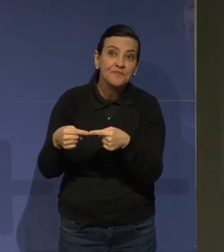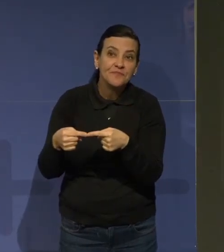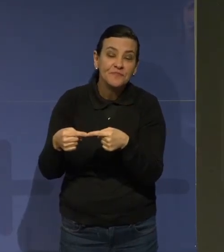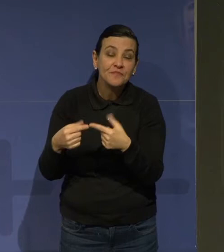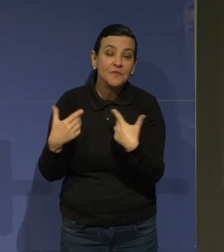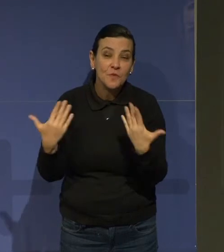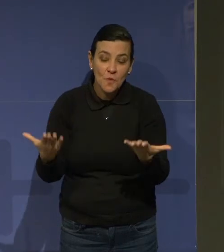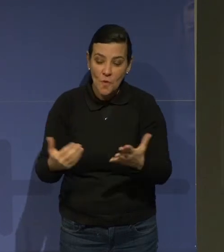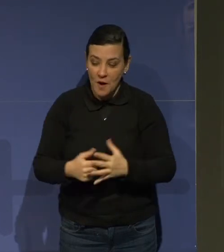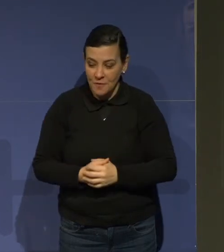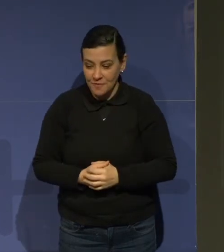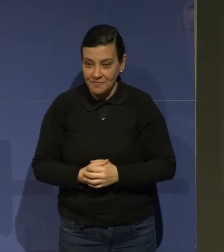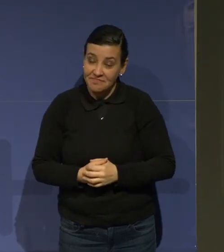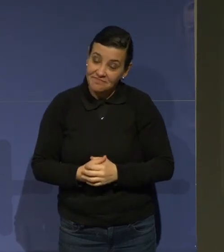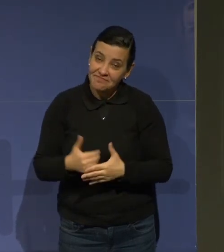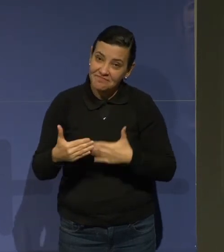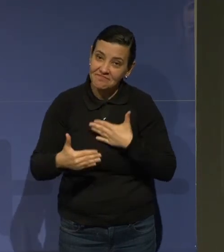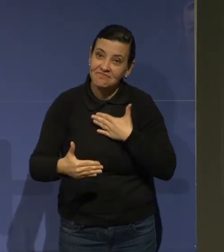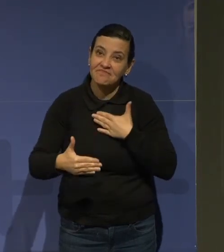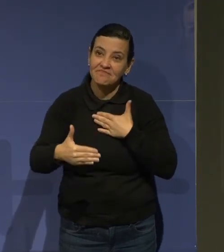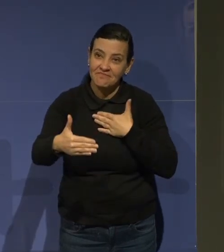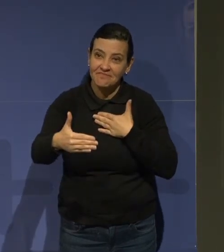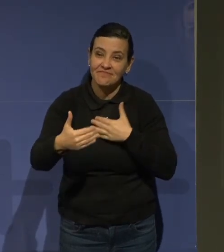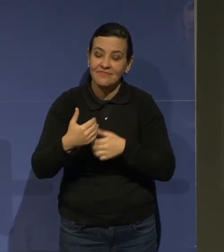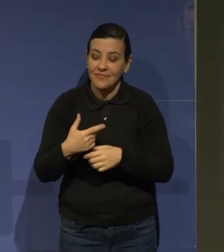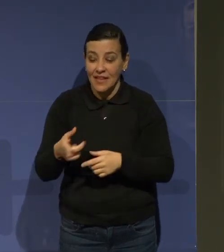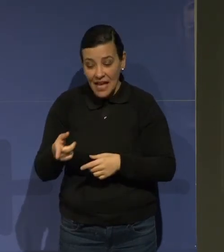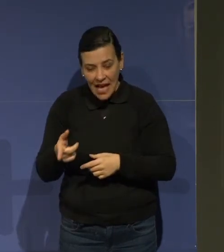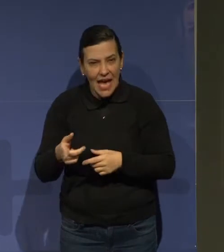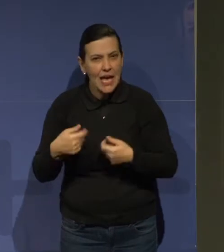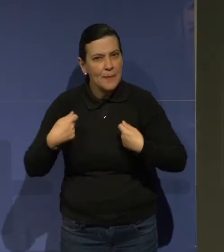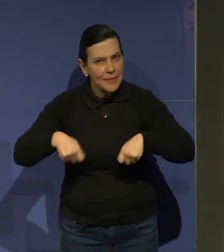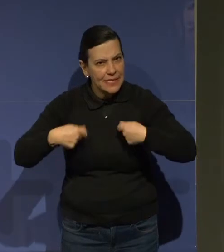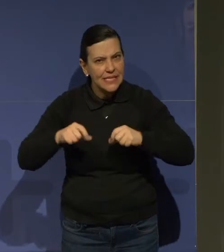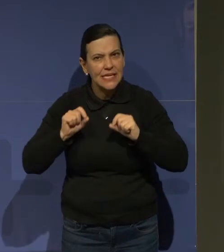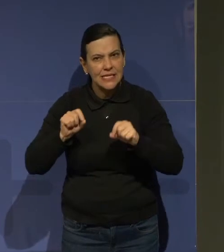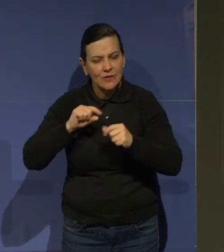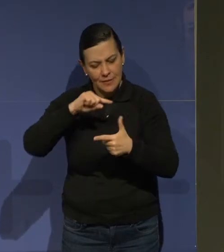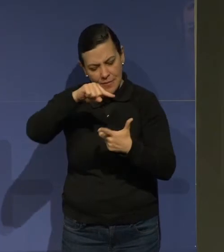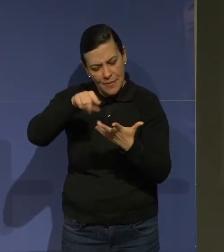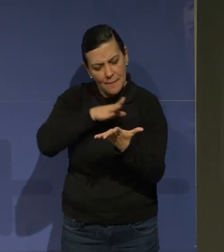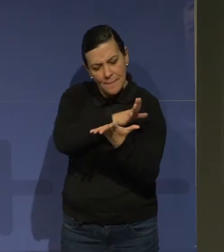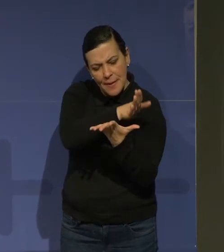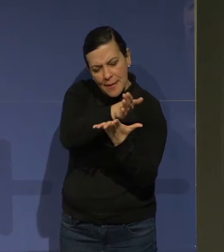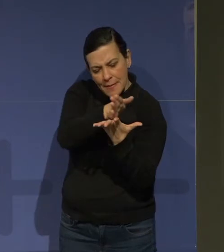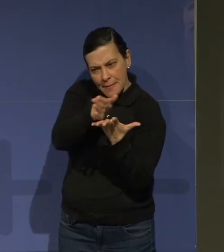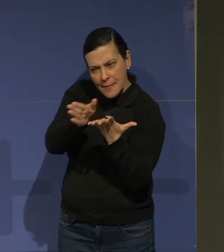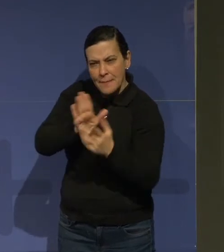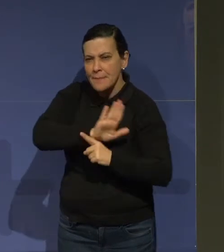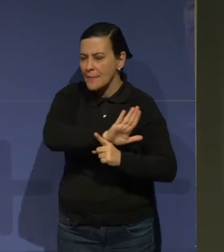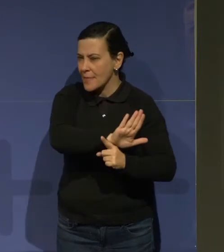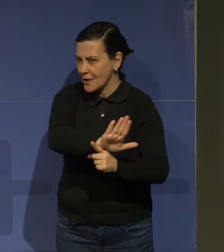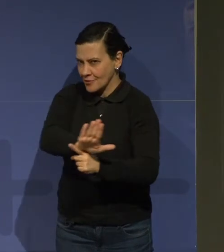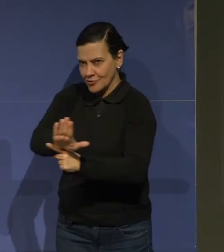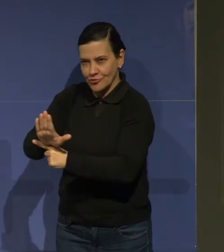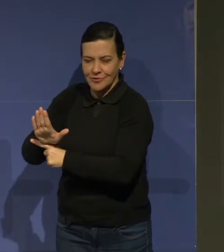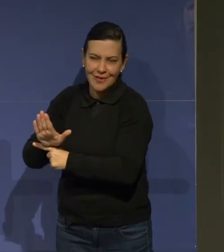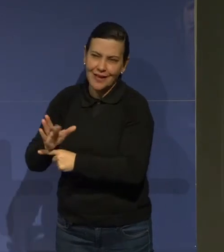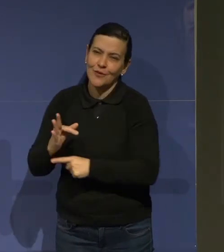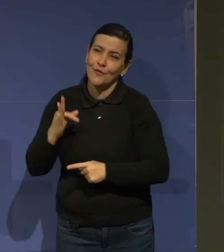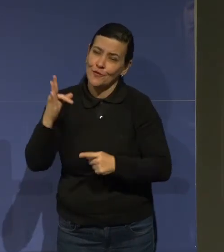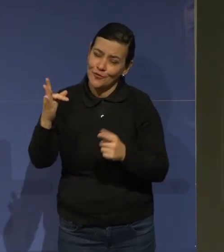são por aí. Usando esses recursos que a gente vai conseguir chegar no último deles, que é o da inclusão.